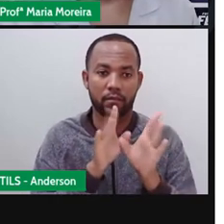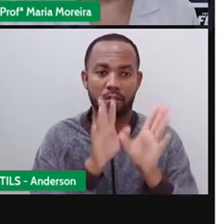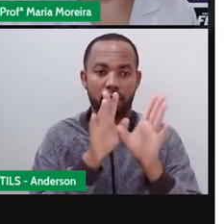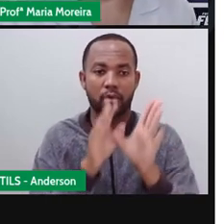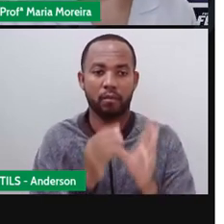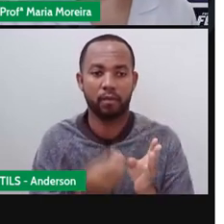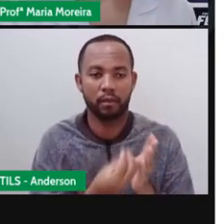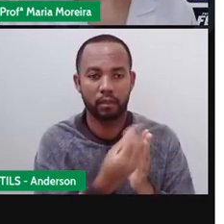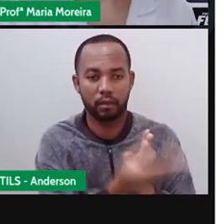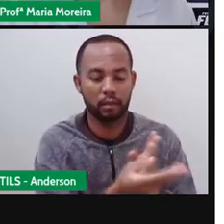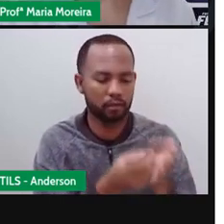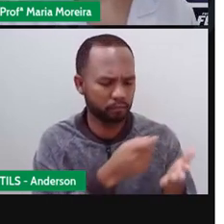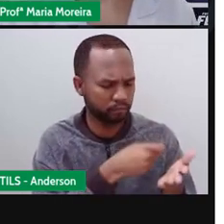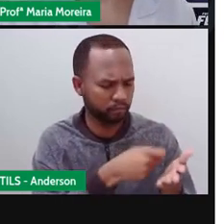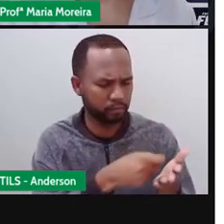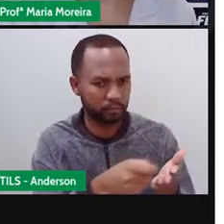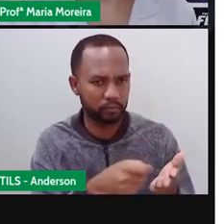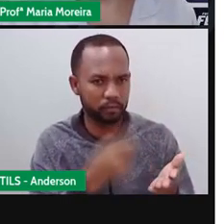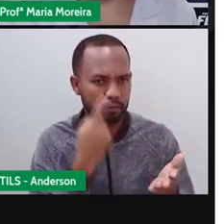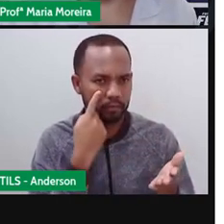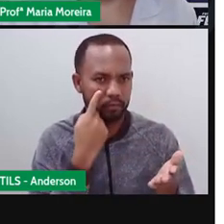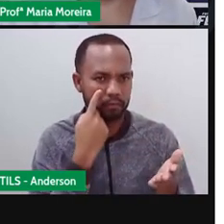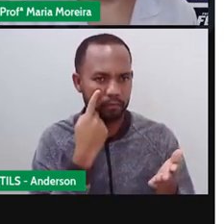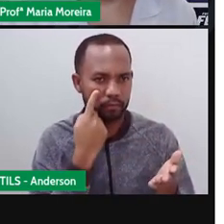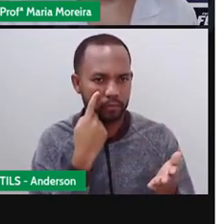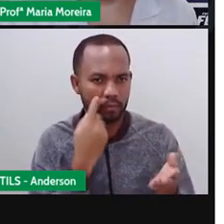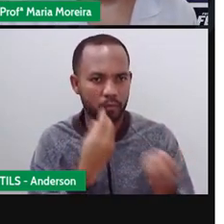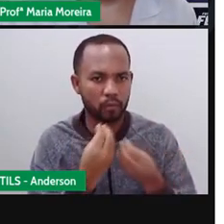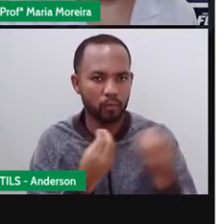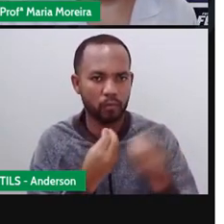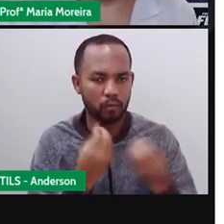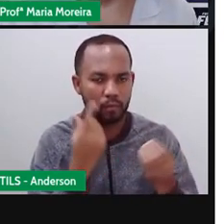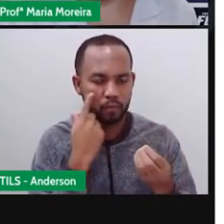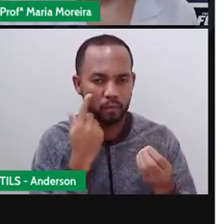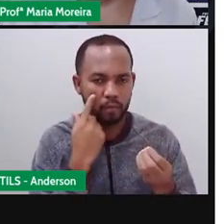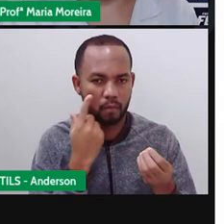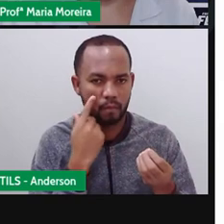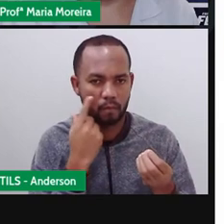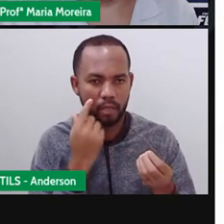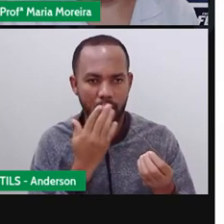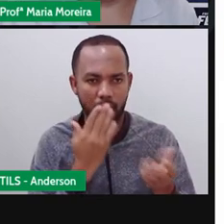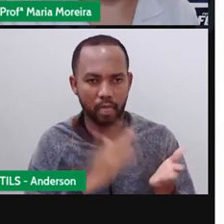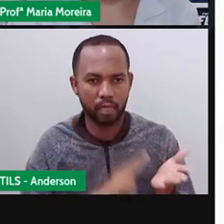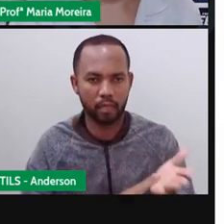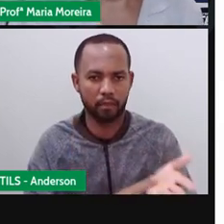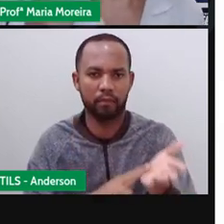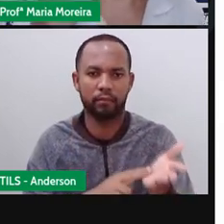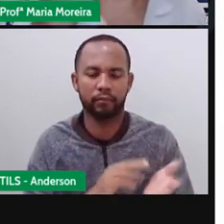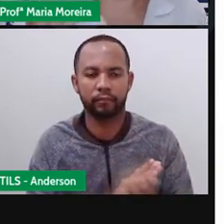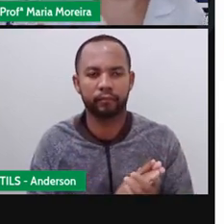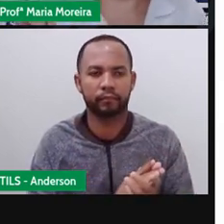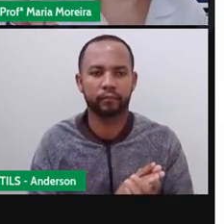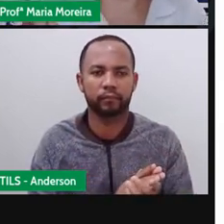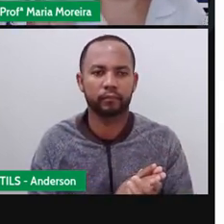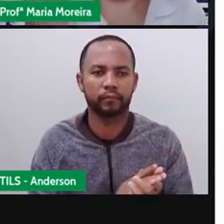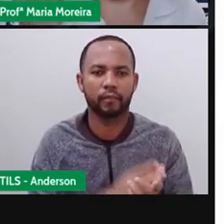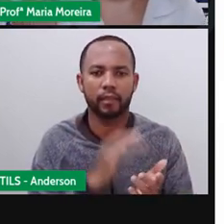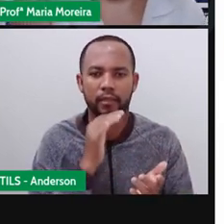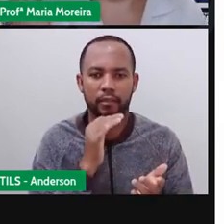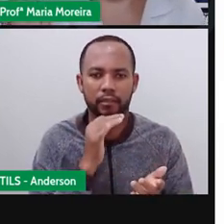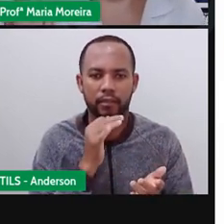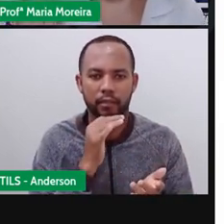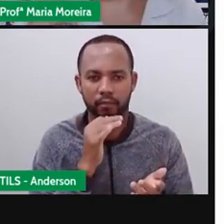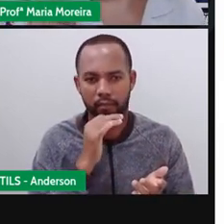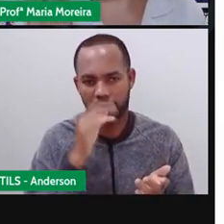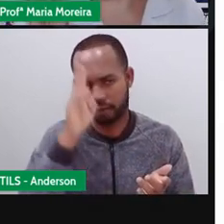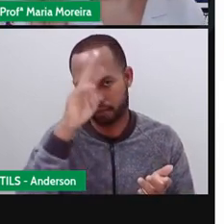no qual estava escrito. E aqui a gente vai fazer uma retomada bem bacana de alguns conteúdos, né? Os meios de comunicação. Pombo-correio, né, já foi aí